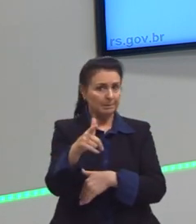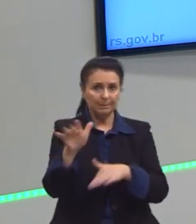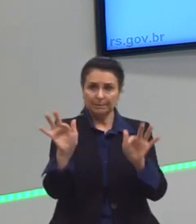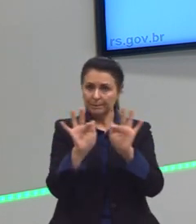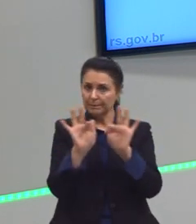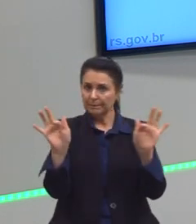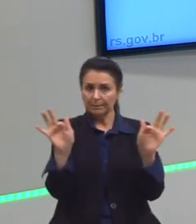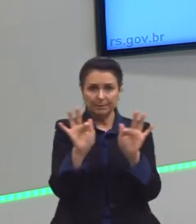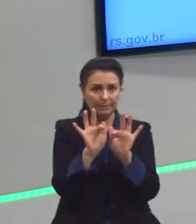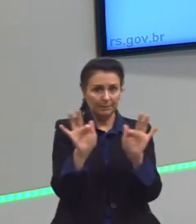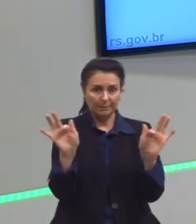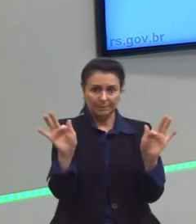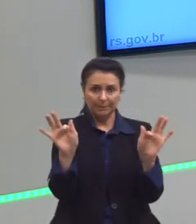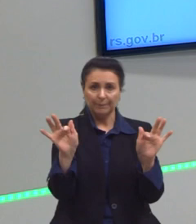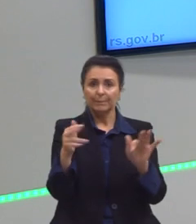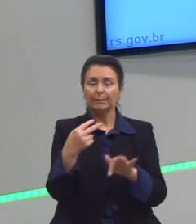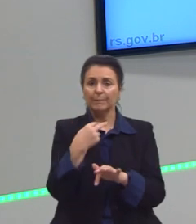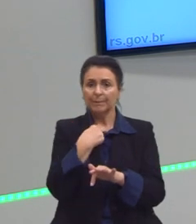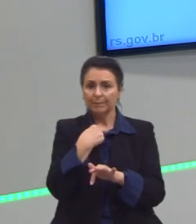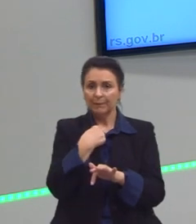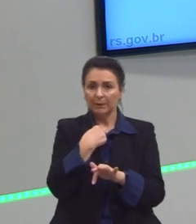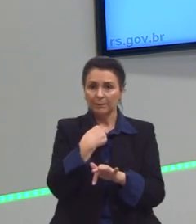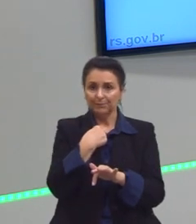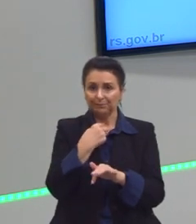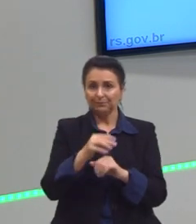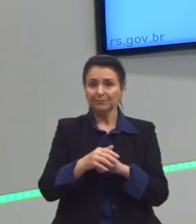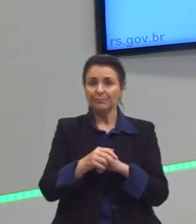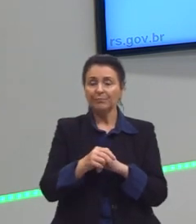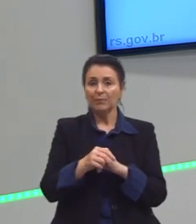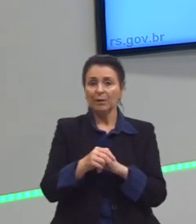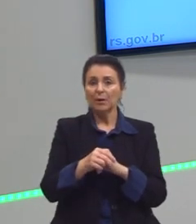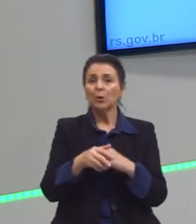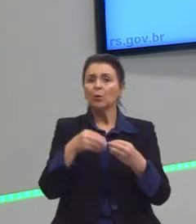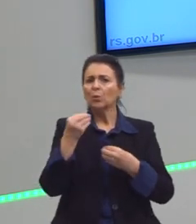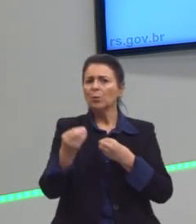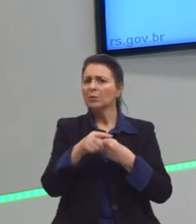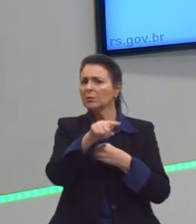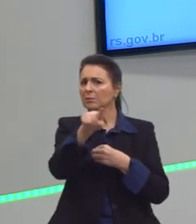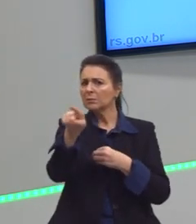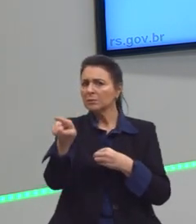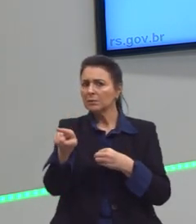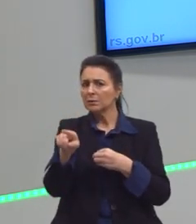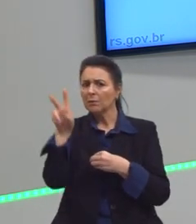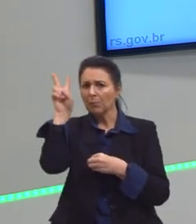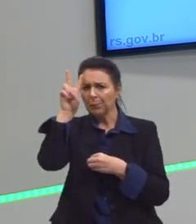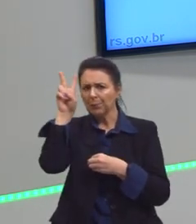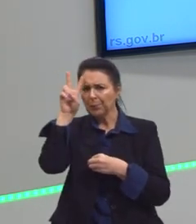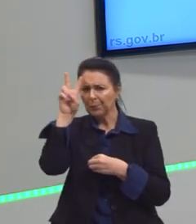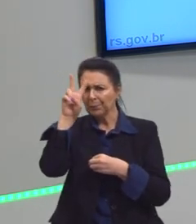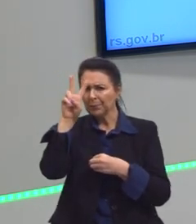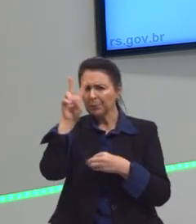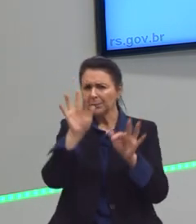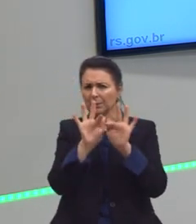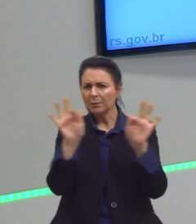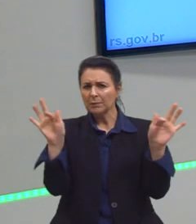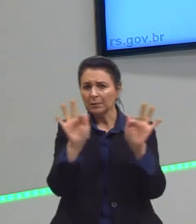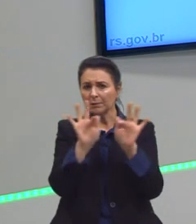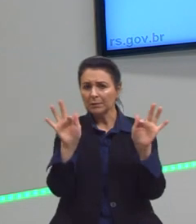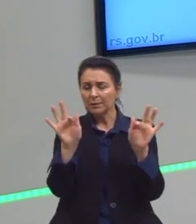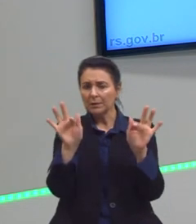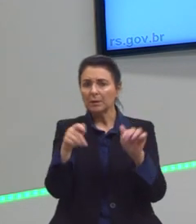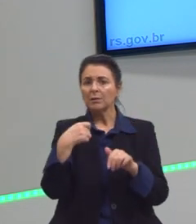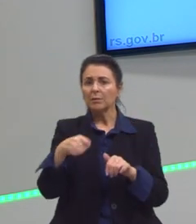levar as fórmulas e eles nem fornecem. Então, como que vocês vão lembrar dessas fórmulas? Vocês não